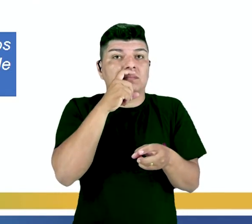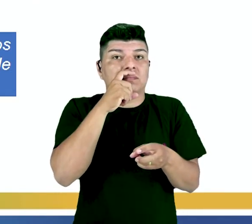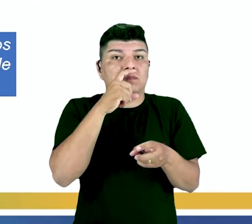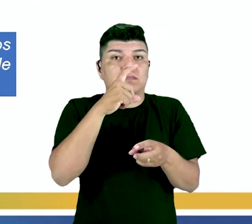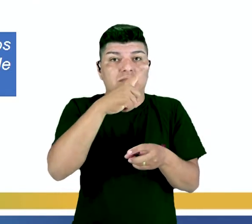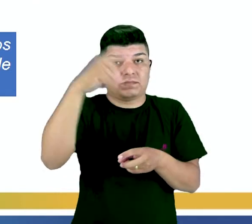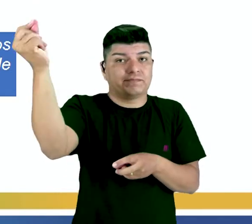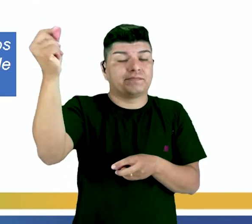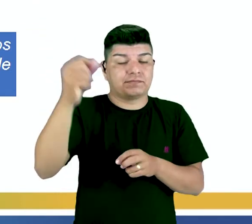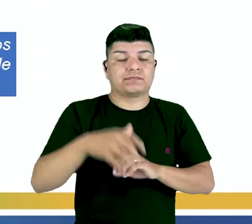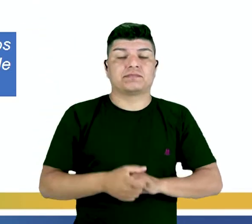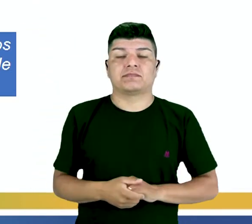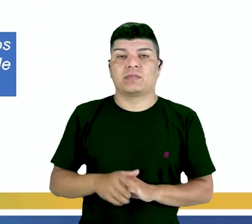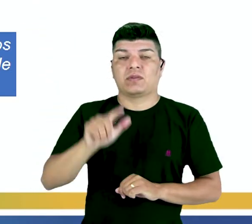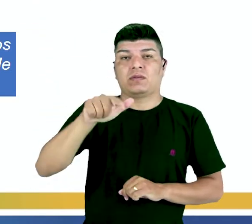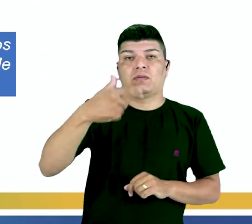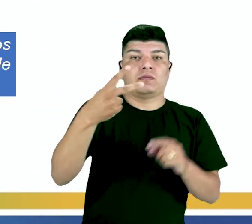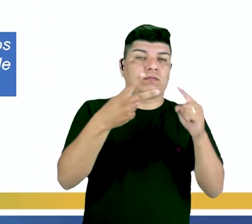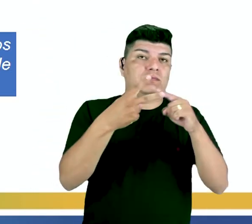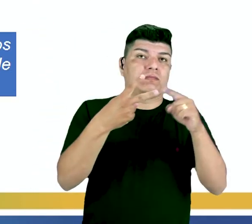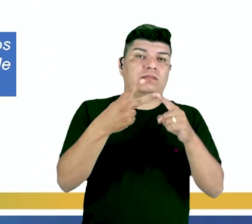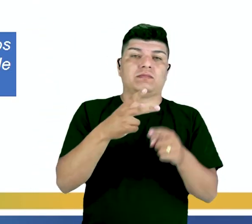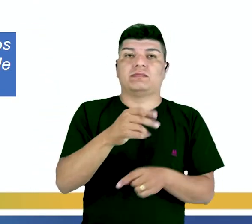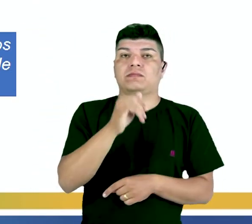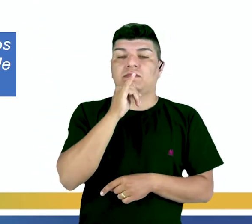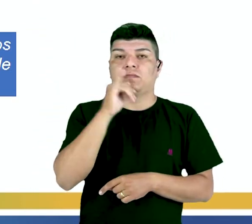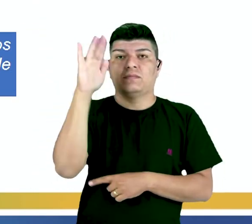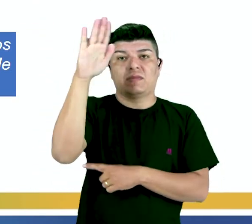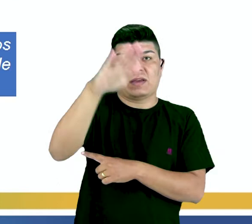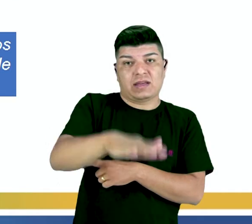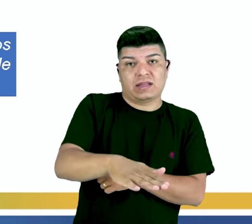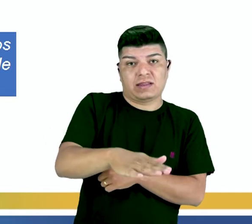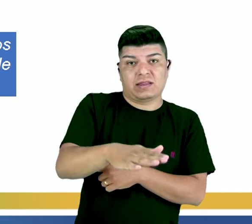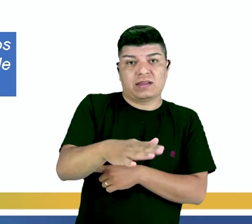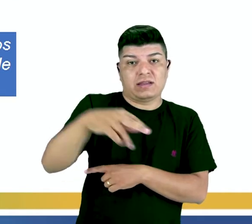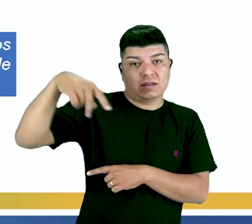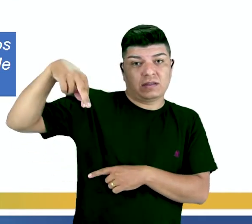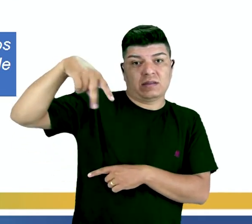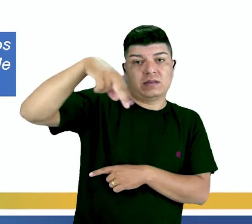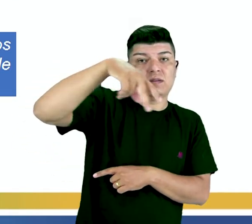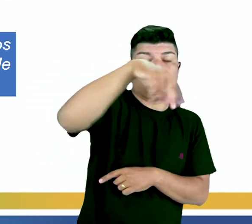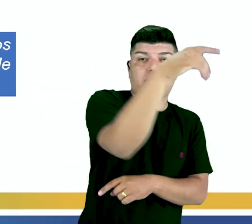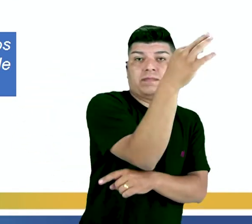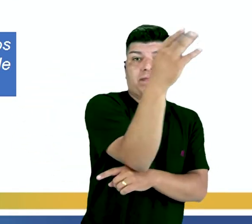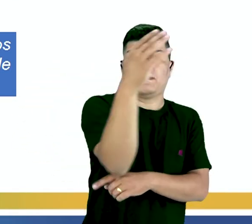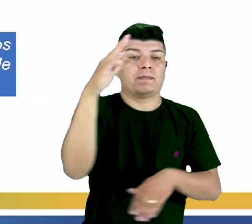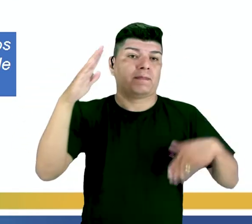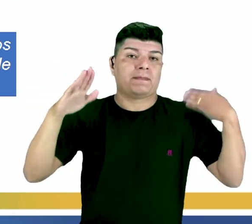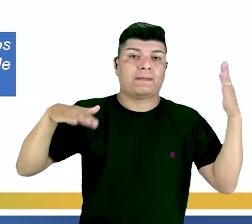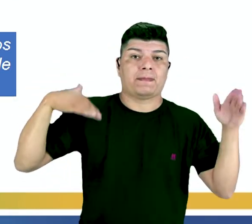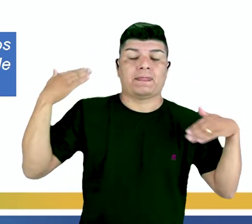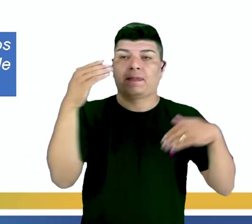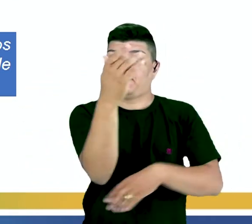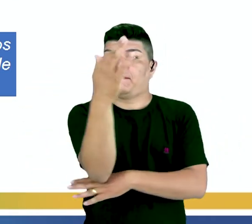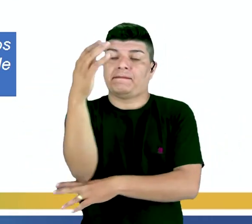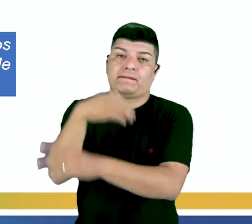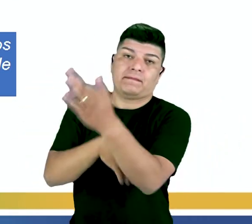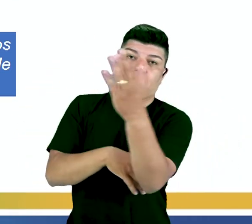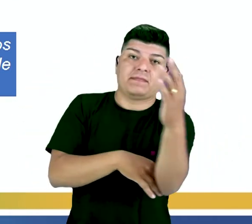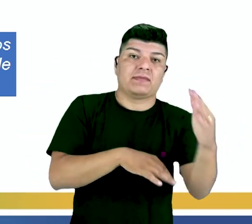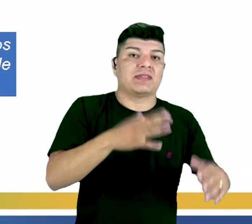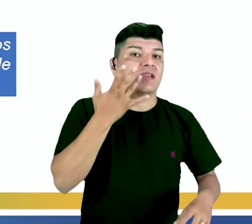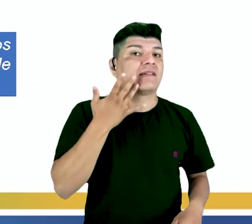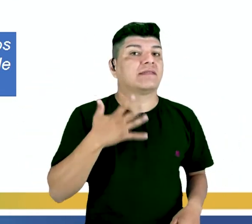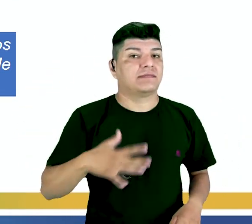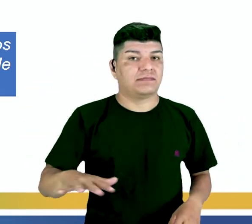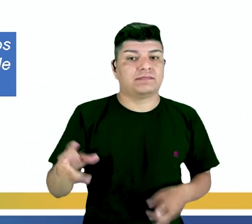Então, outro exemplo, a tarde passaremos na floresta com as, passearemos na floresta com as crianças. Então perceba que nós